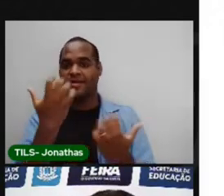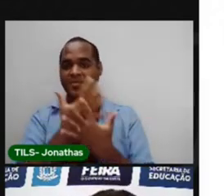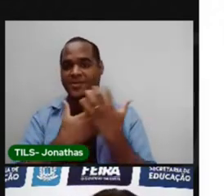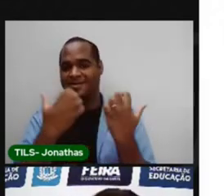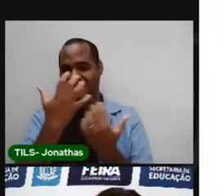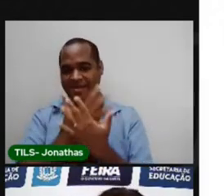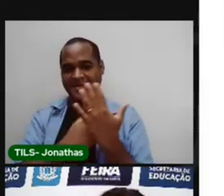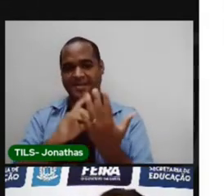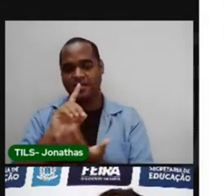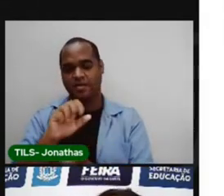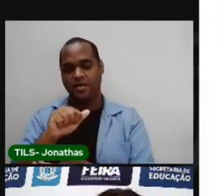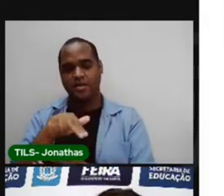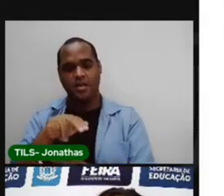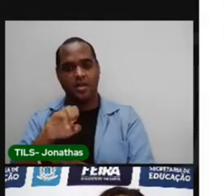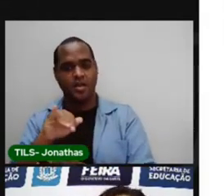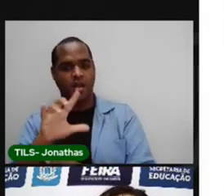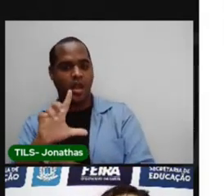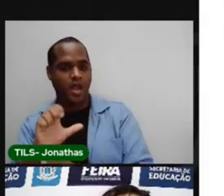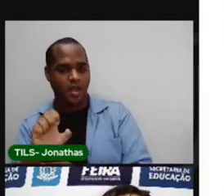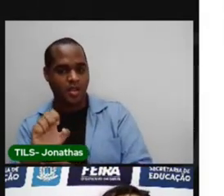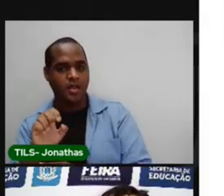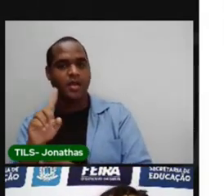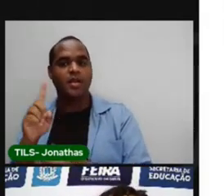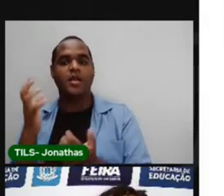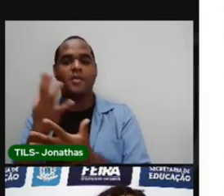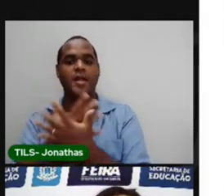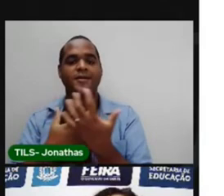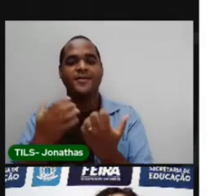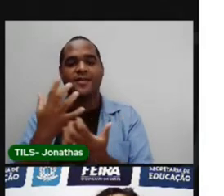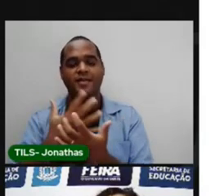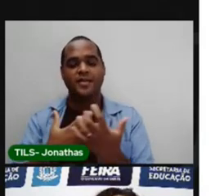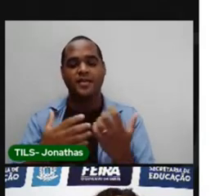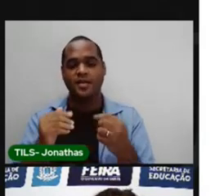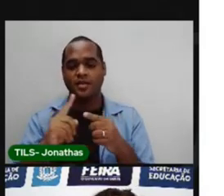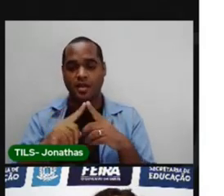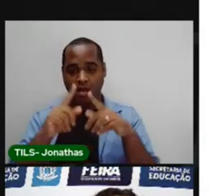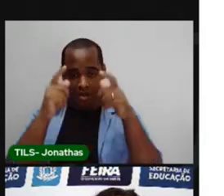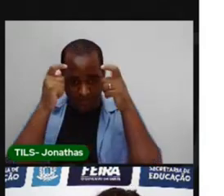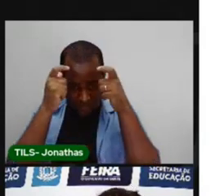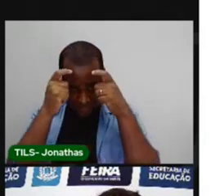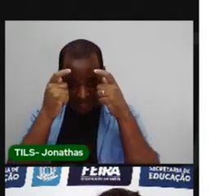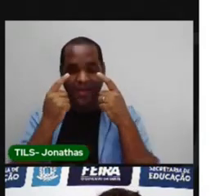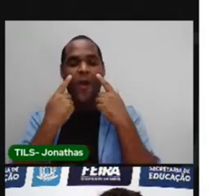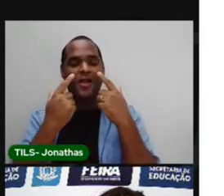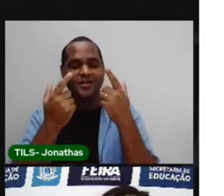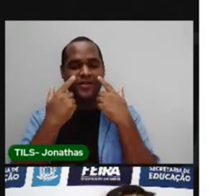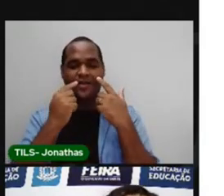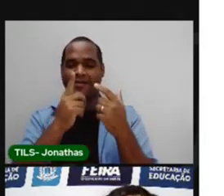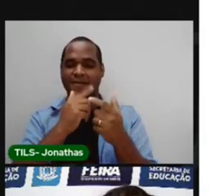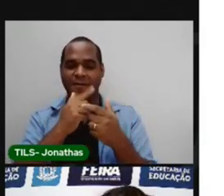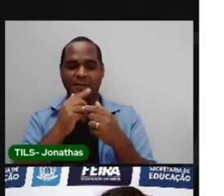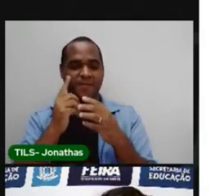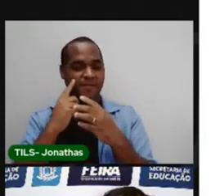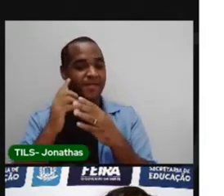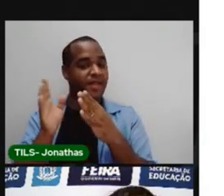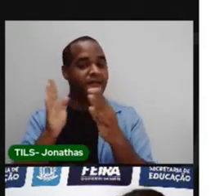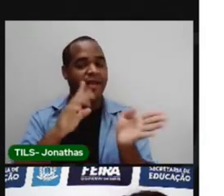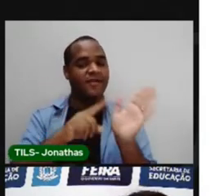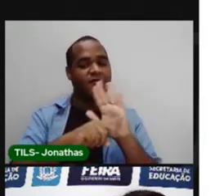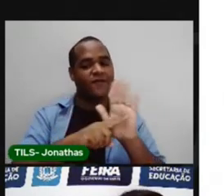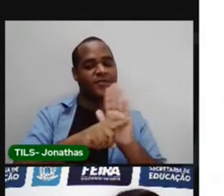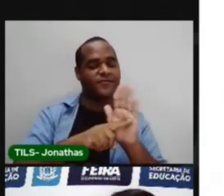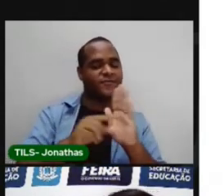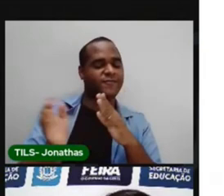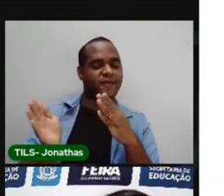Daniela Mercury vai te explicar, através da música Princesa dos Olhos d'Água. E esse vídeo